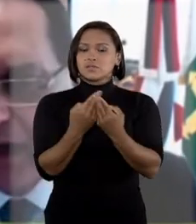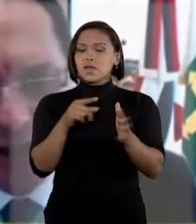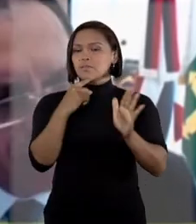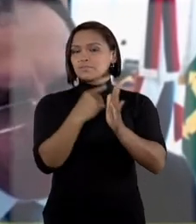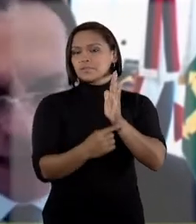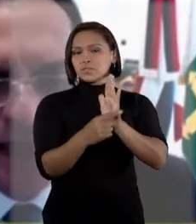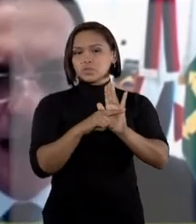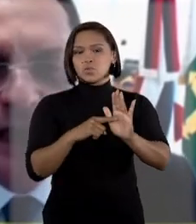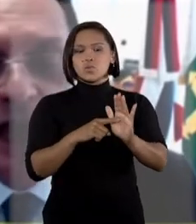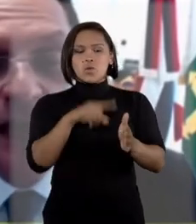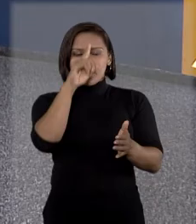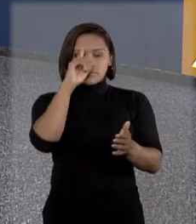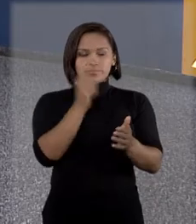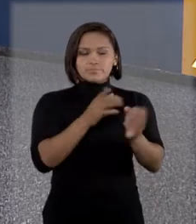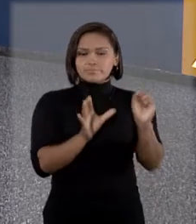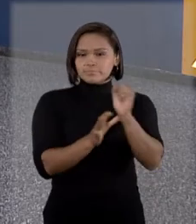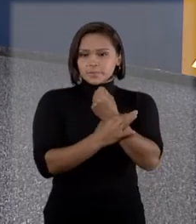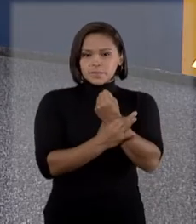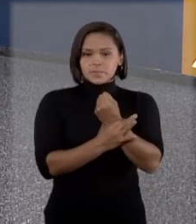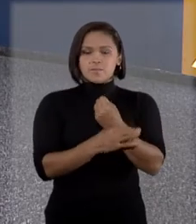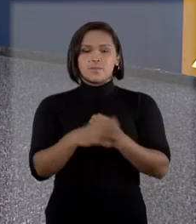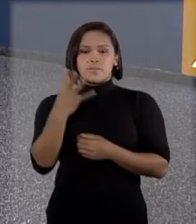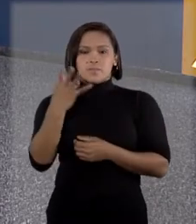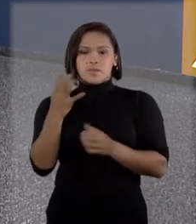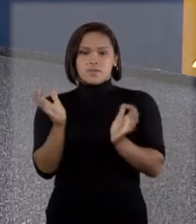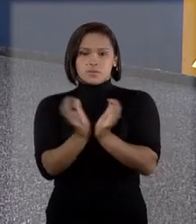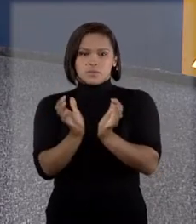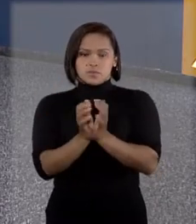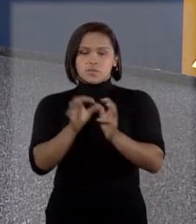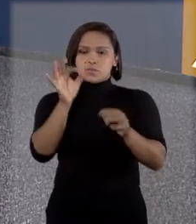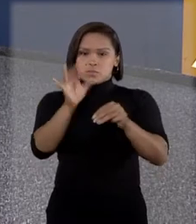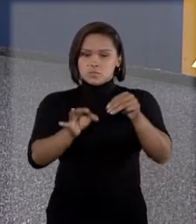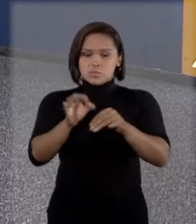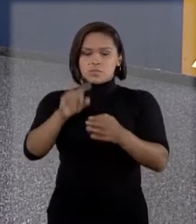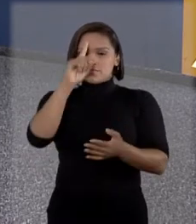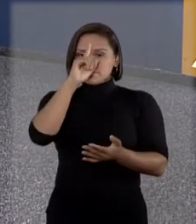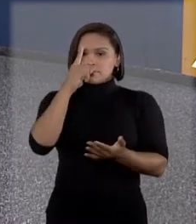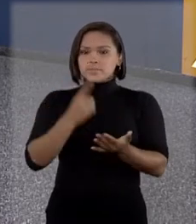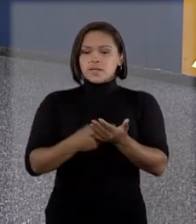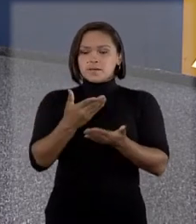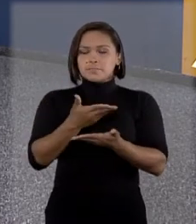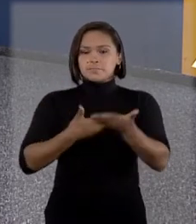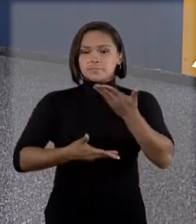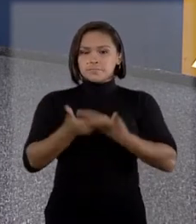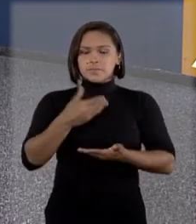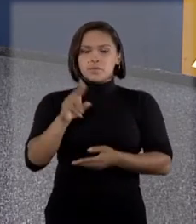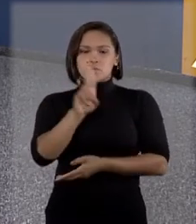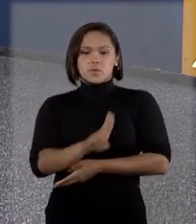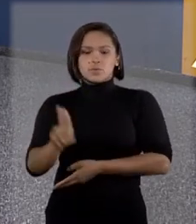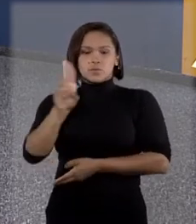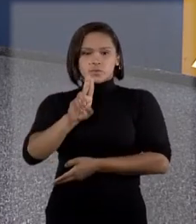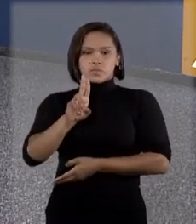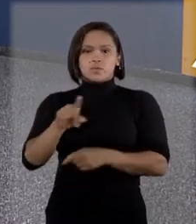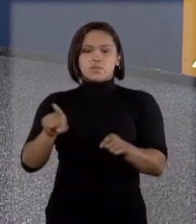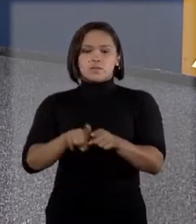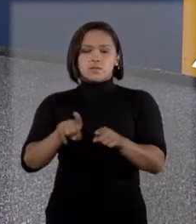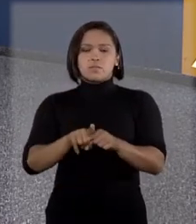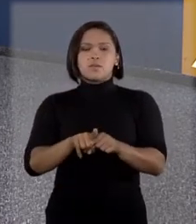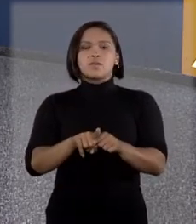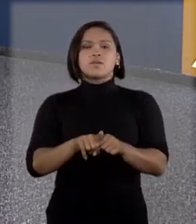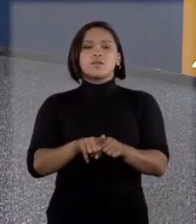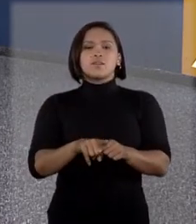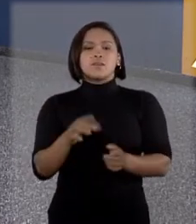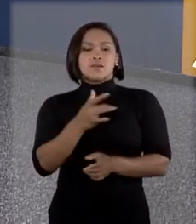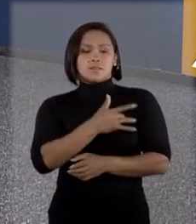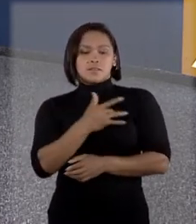nulidade da busca e apreensão. Na quarta turma, os ministros determinaram a participação da União e da Agência Nacional